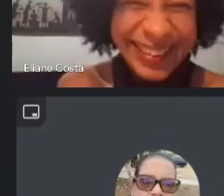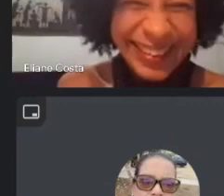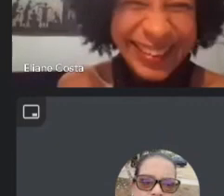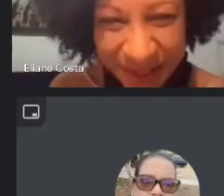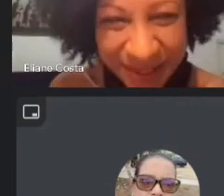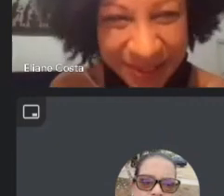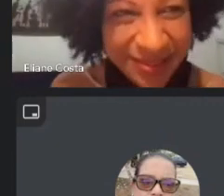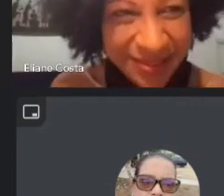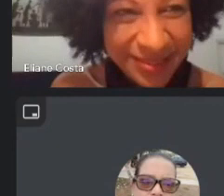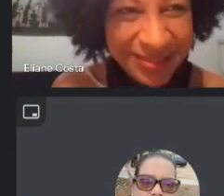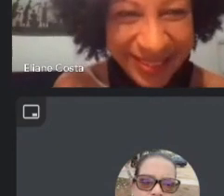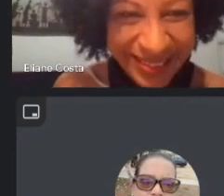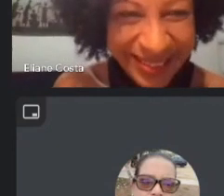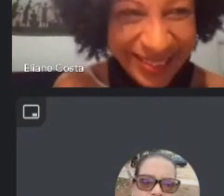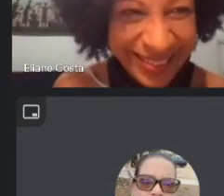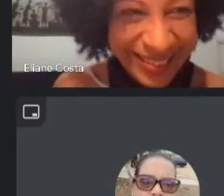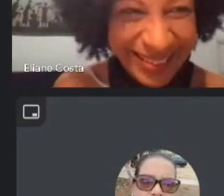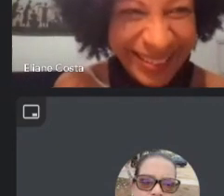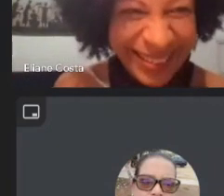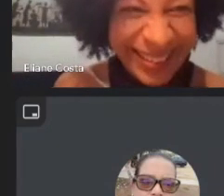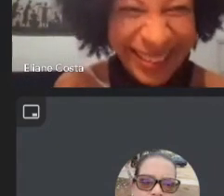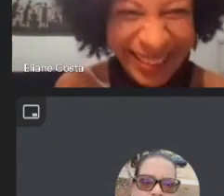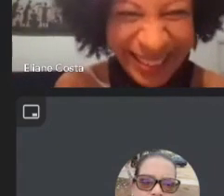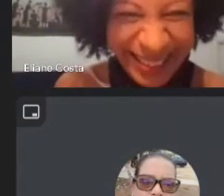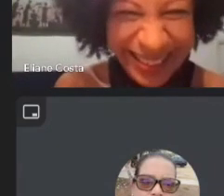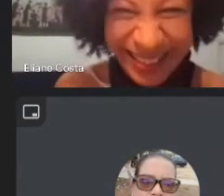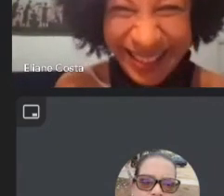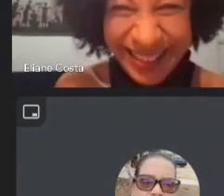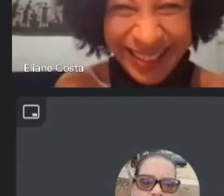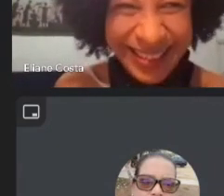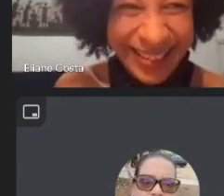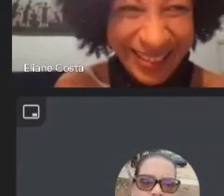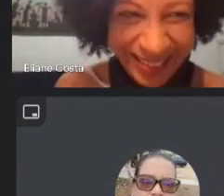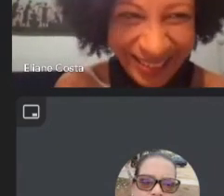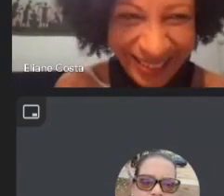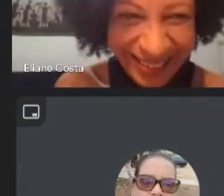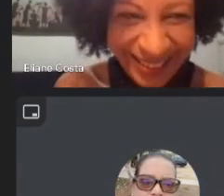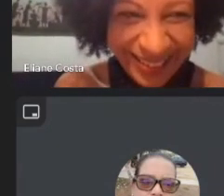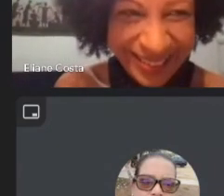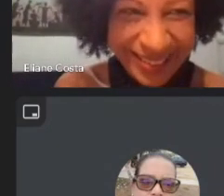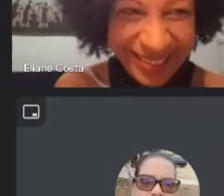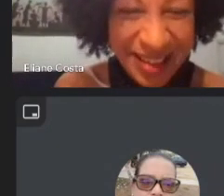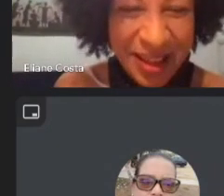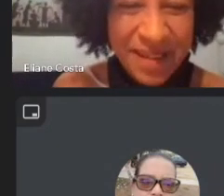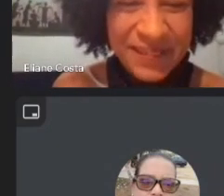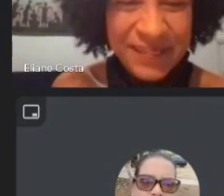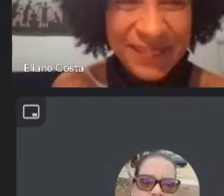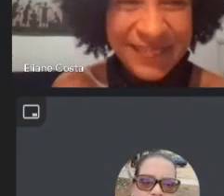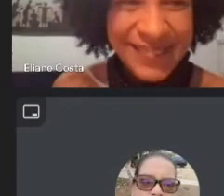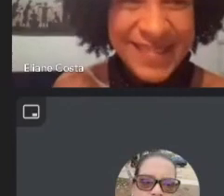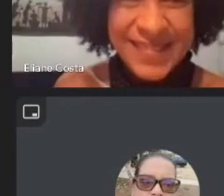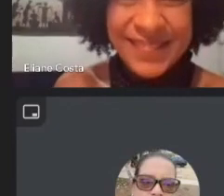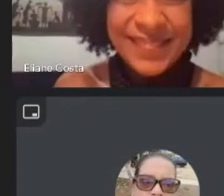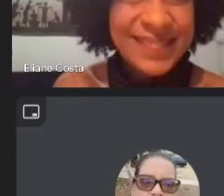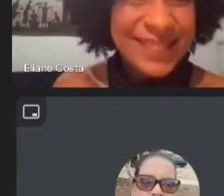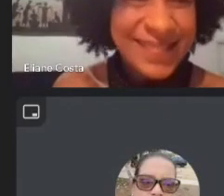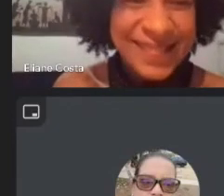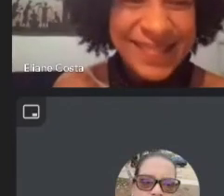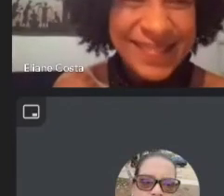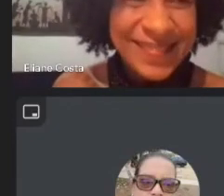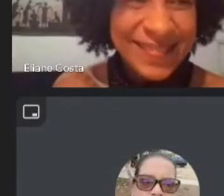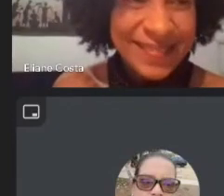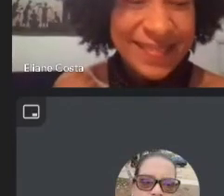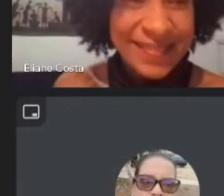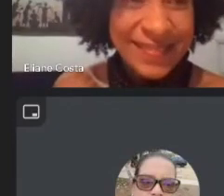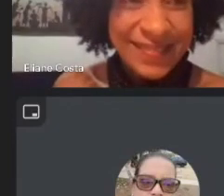não discorda de novo de mim viu Pierre porque aí a gente vai brigar porque vai ser uma questão de gênero quero deixar aqui registrado viu fica bem caladinho